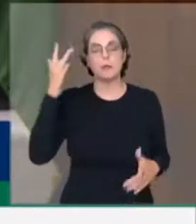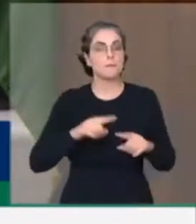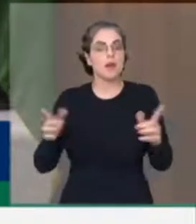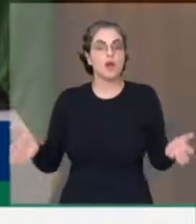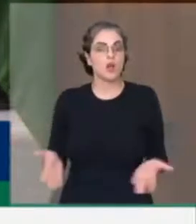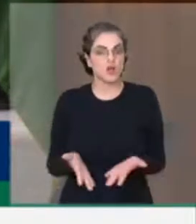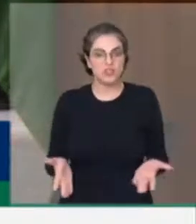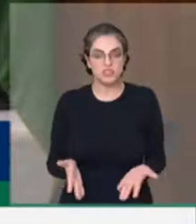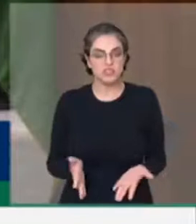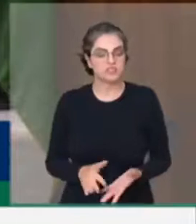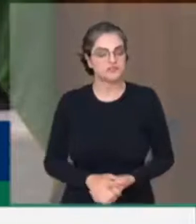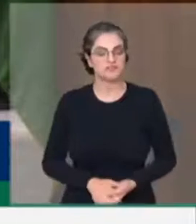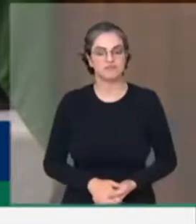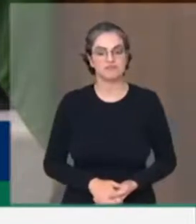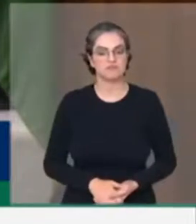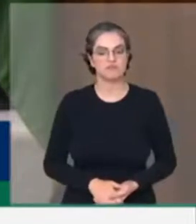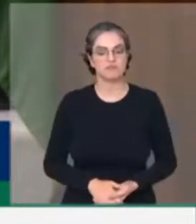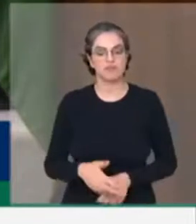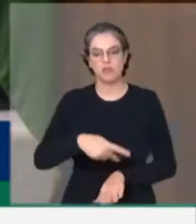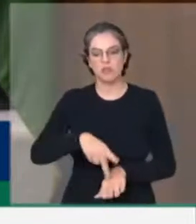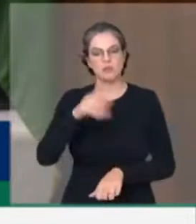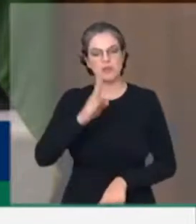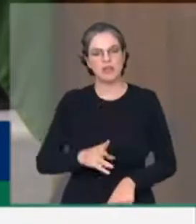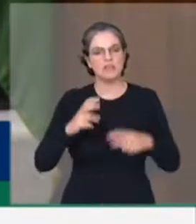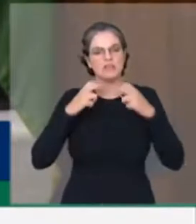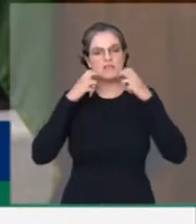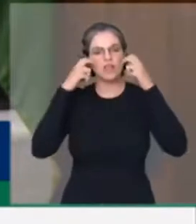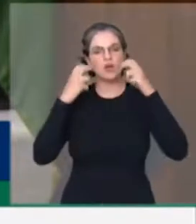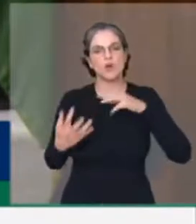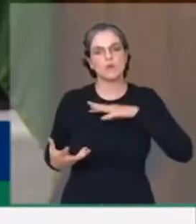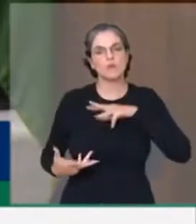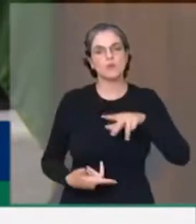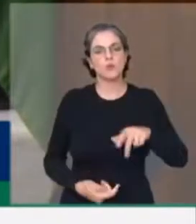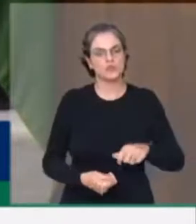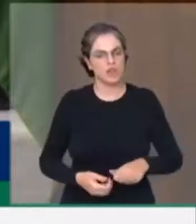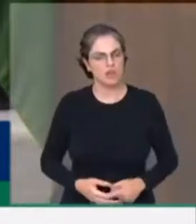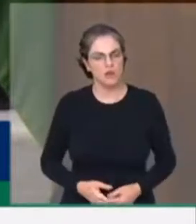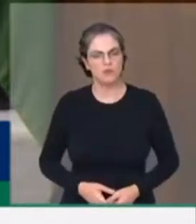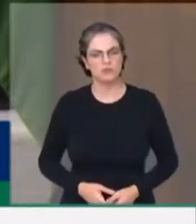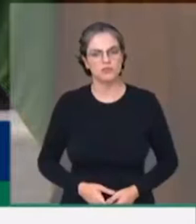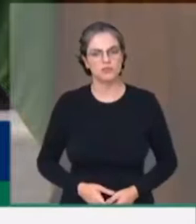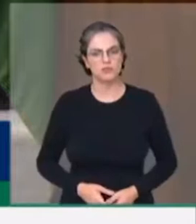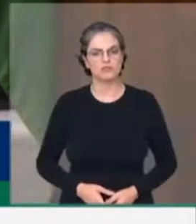tornou o sinônimo de vergonha internacional, um país